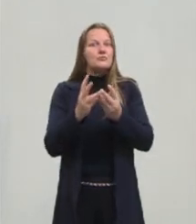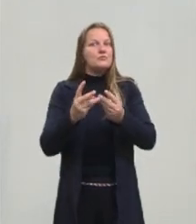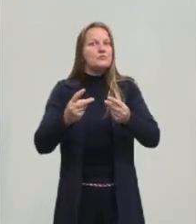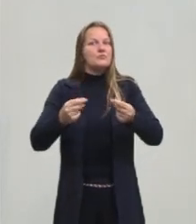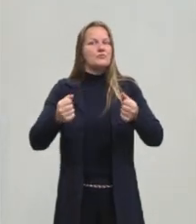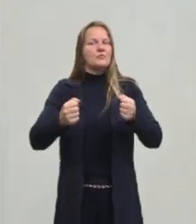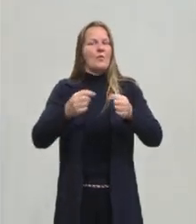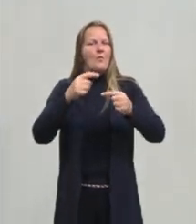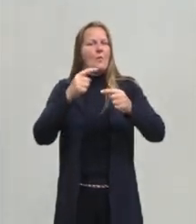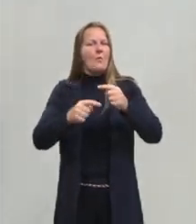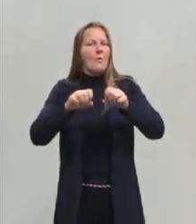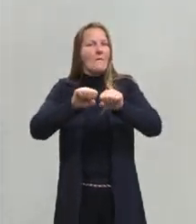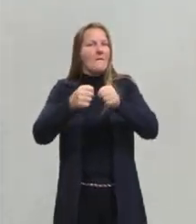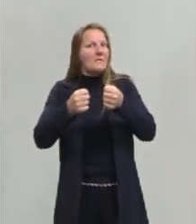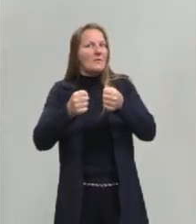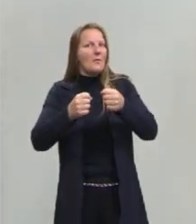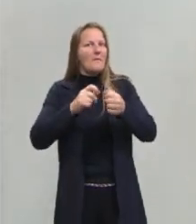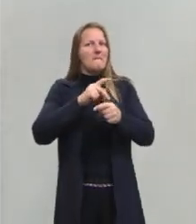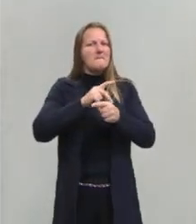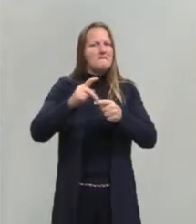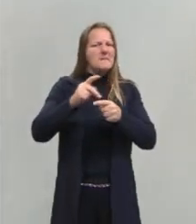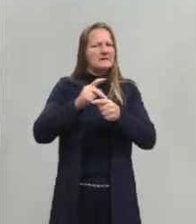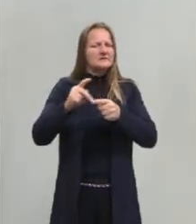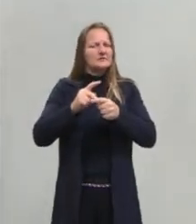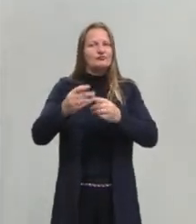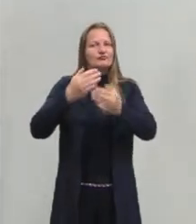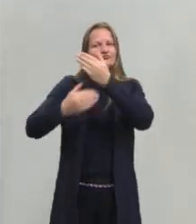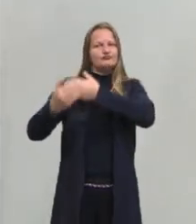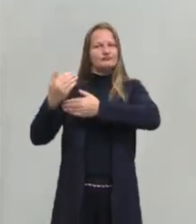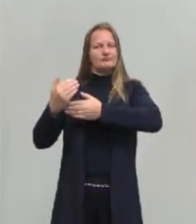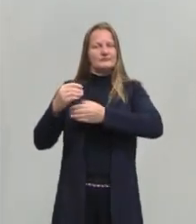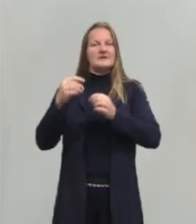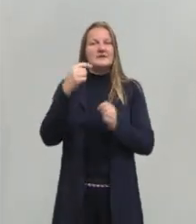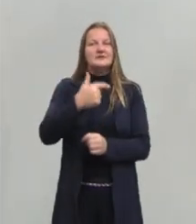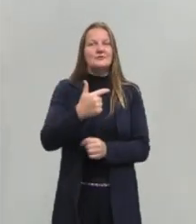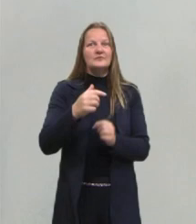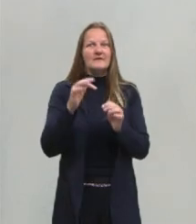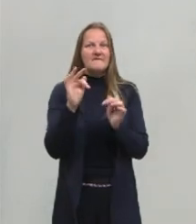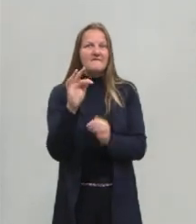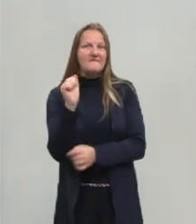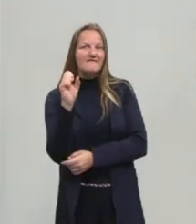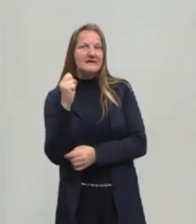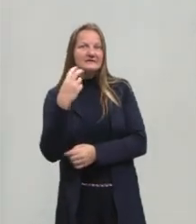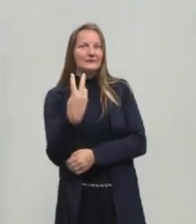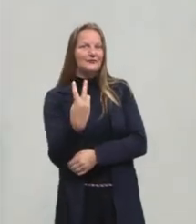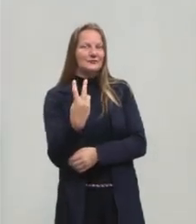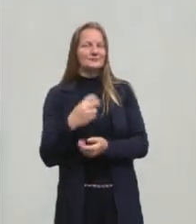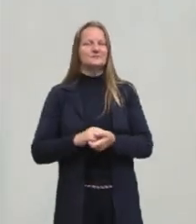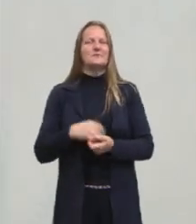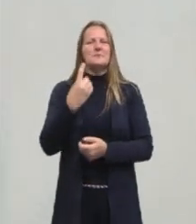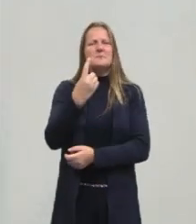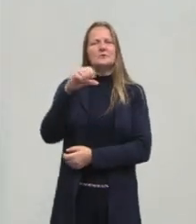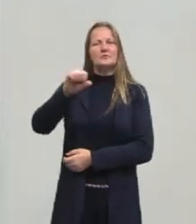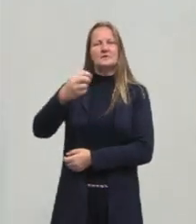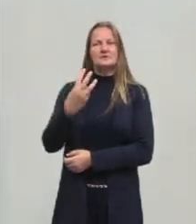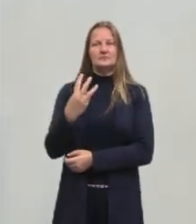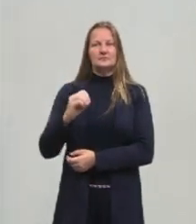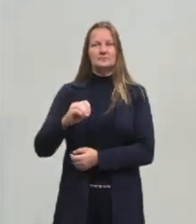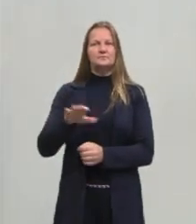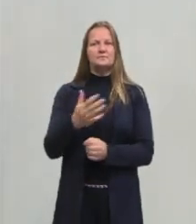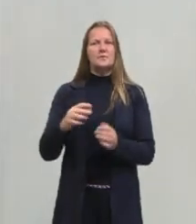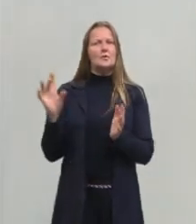rompeu com alguns padrões. Agora a gente vem para uma segunda fase, que começa mais ou menos em 1930, que ela